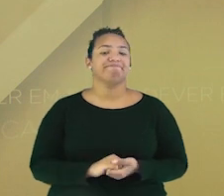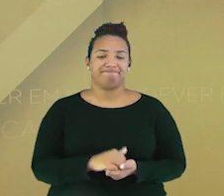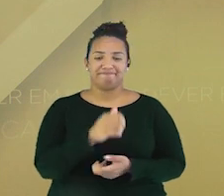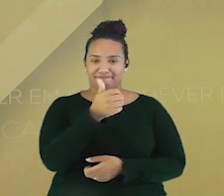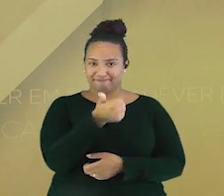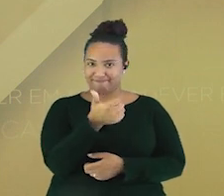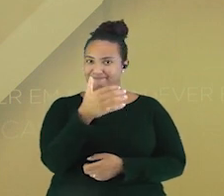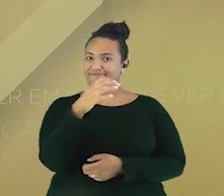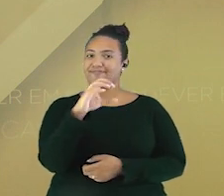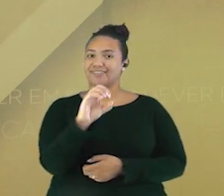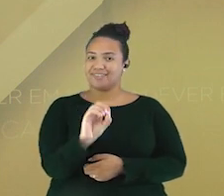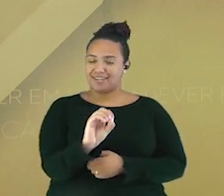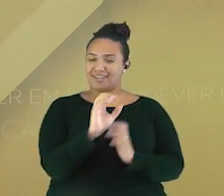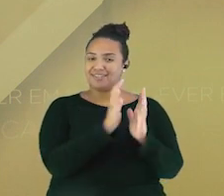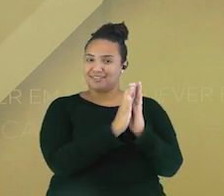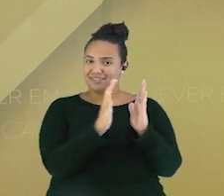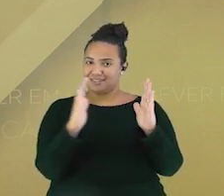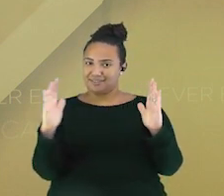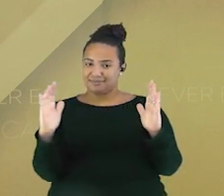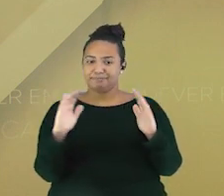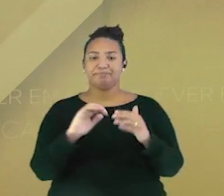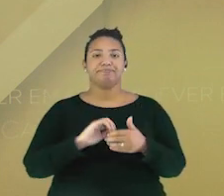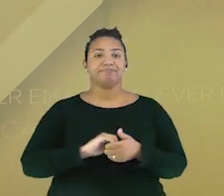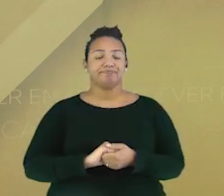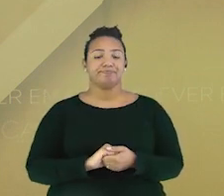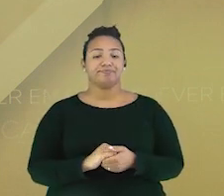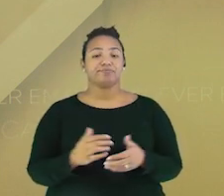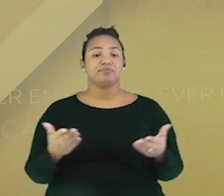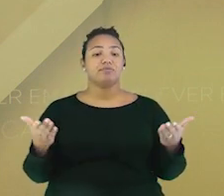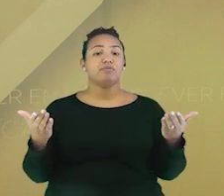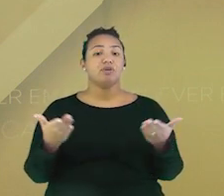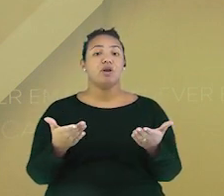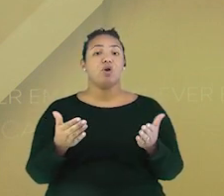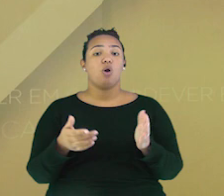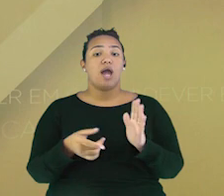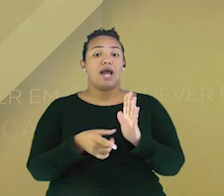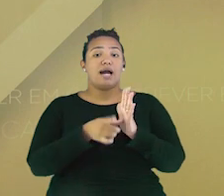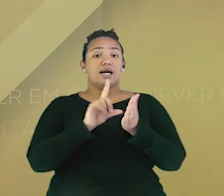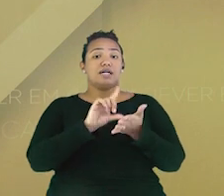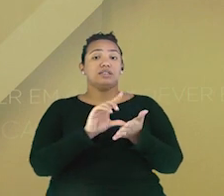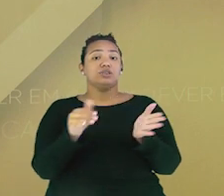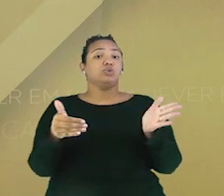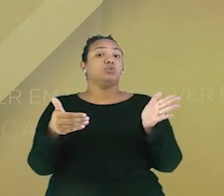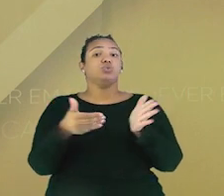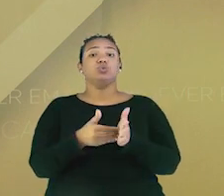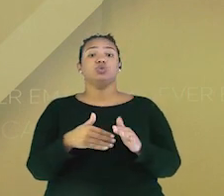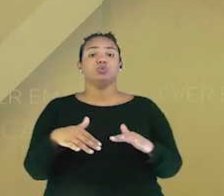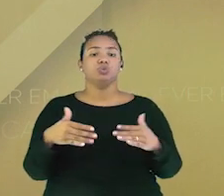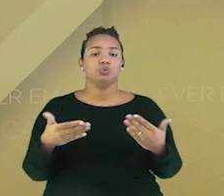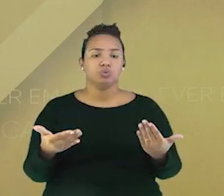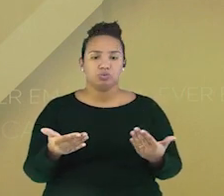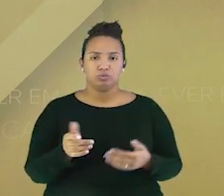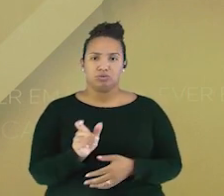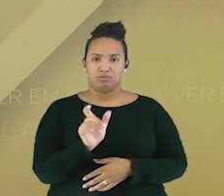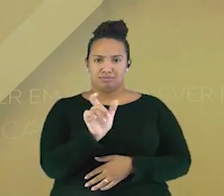dessa sequência numérica. Agora, qual é o penúltimo número? Nossa, professor, que palavra difícil, penúltimo.